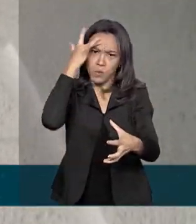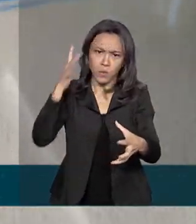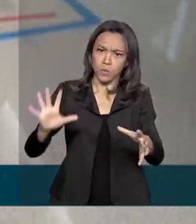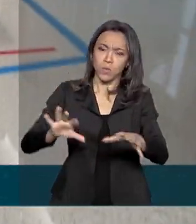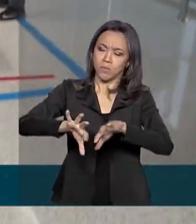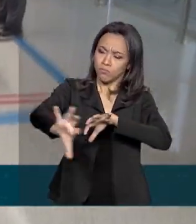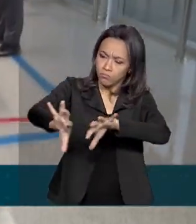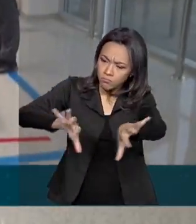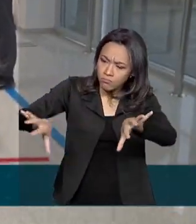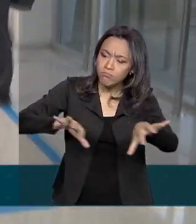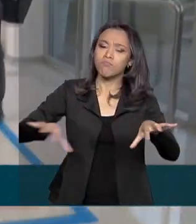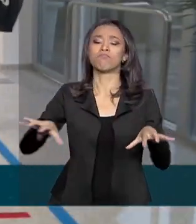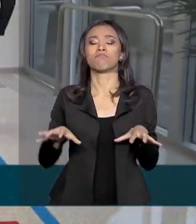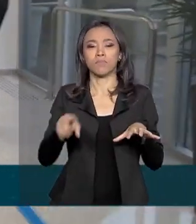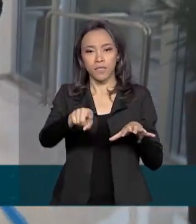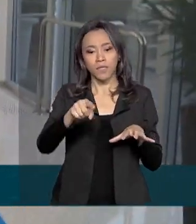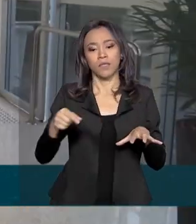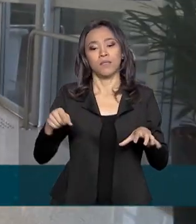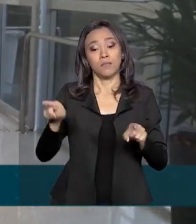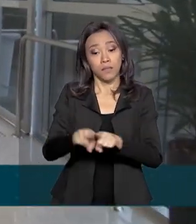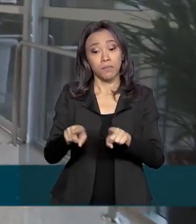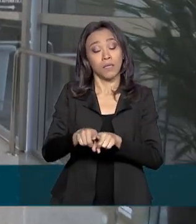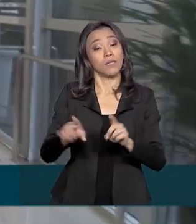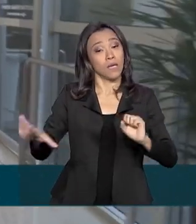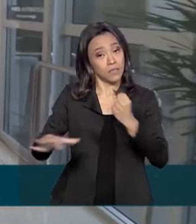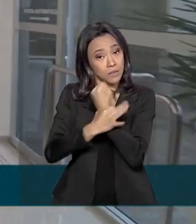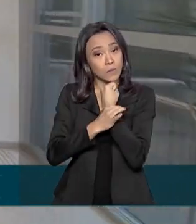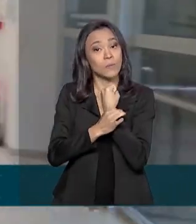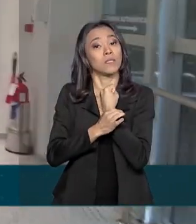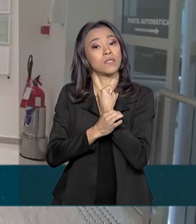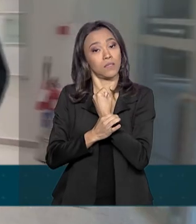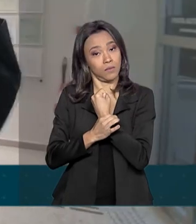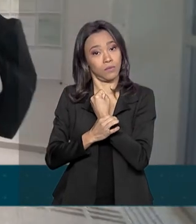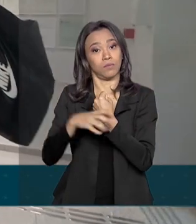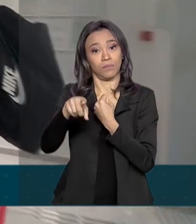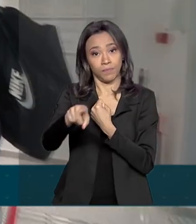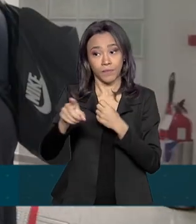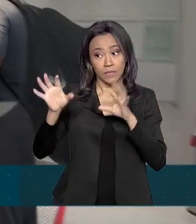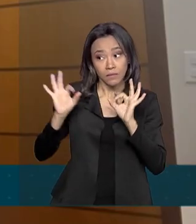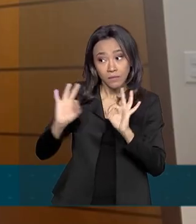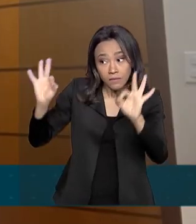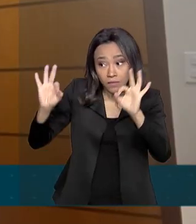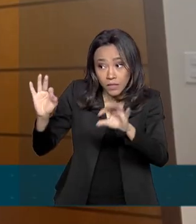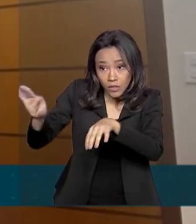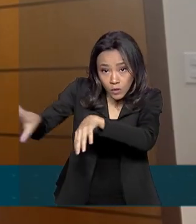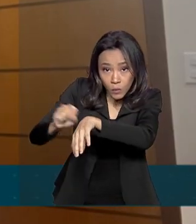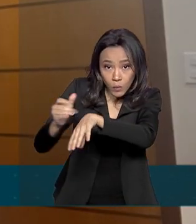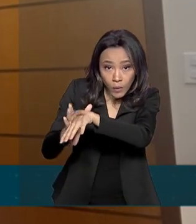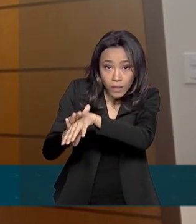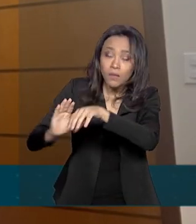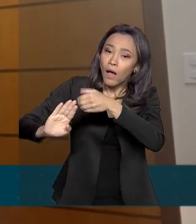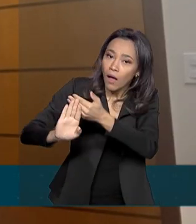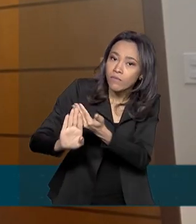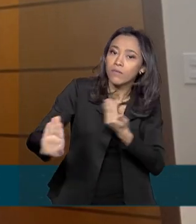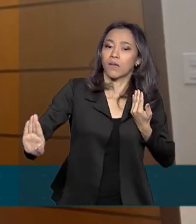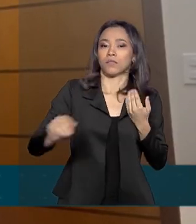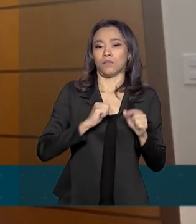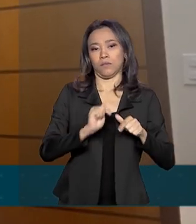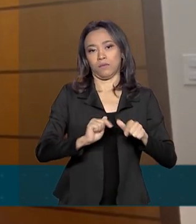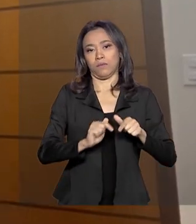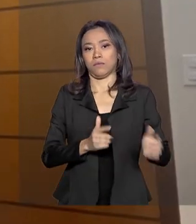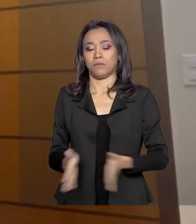implementar triagem dos trabalhadores, garantindo o afastamento dos casos confirmados. Esse conjunto de medidas